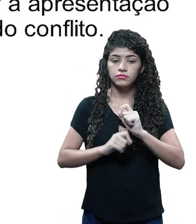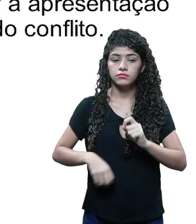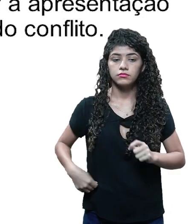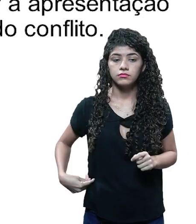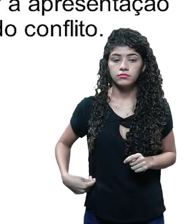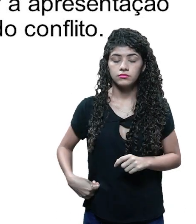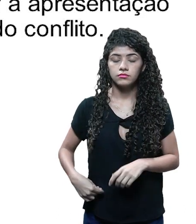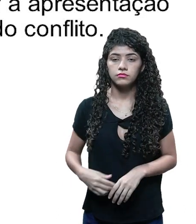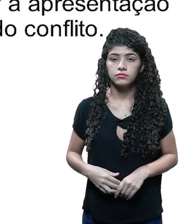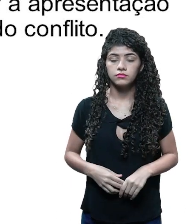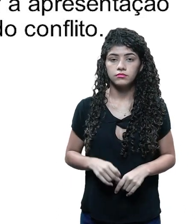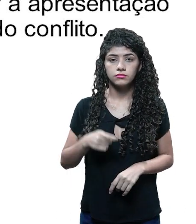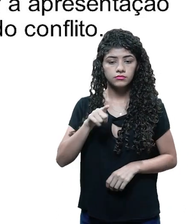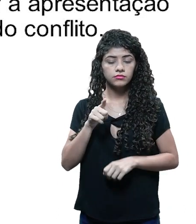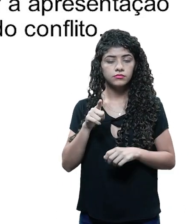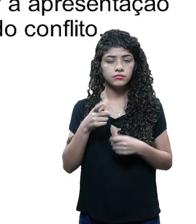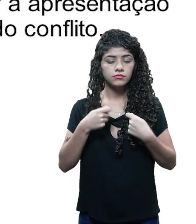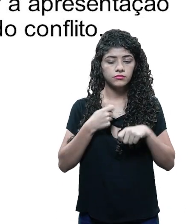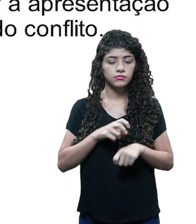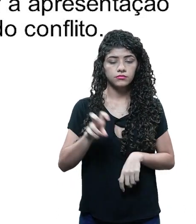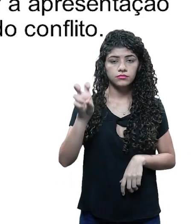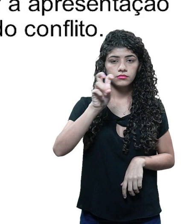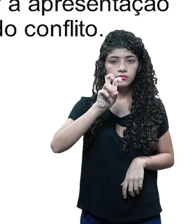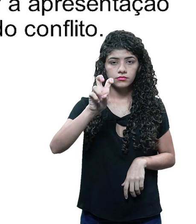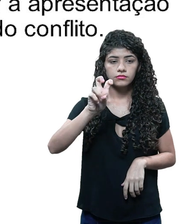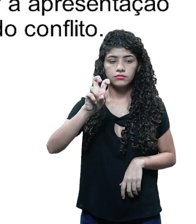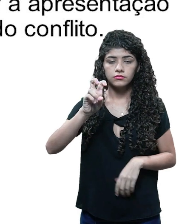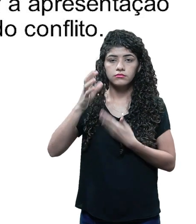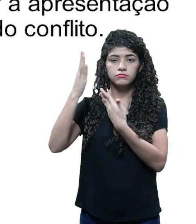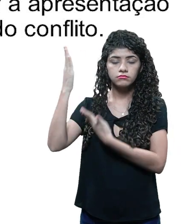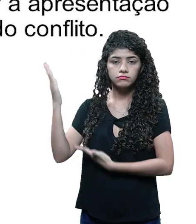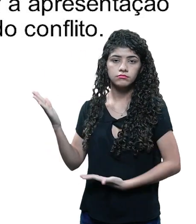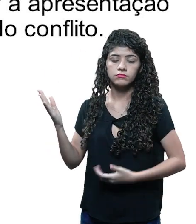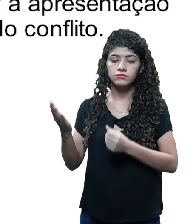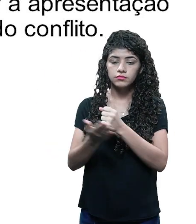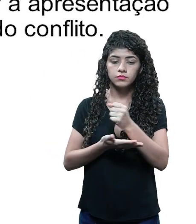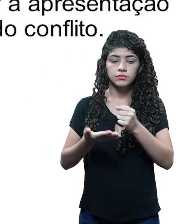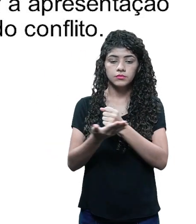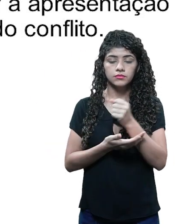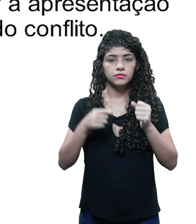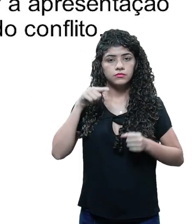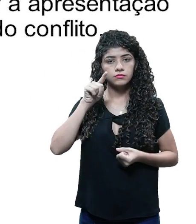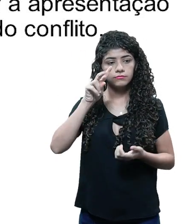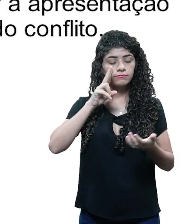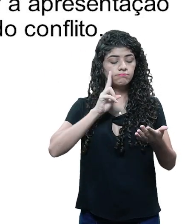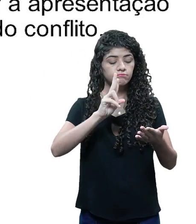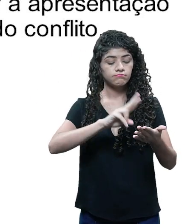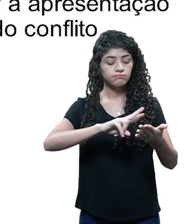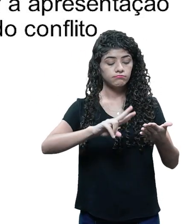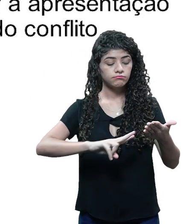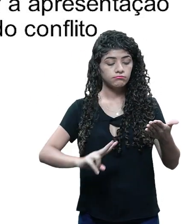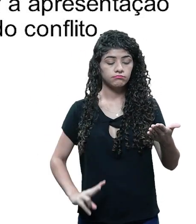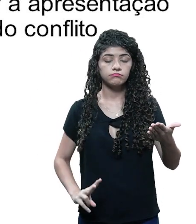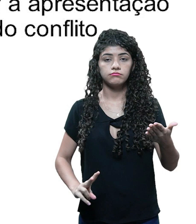para que vocês tentassem elaborar cinco storylines baseadas em algo que você leu,